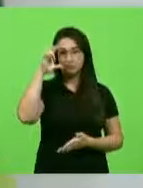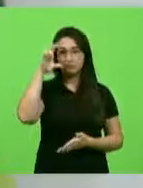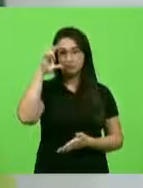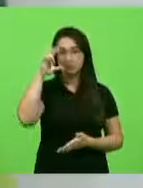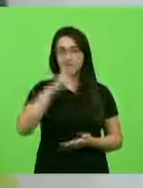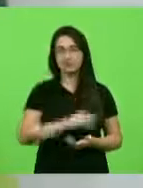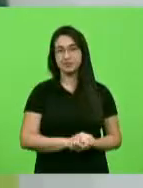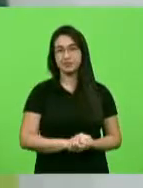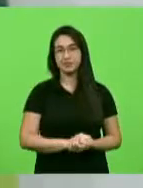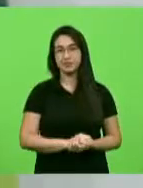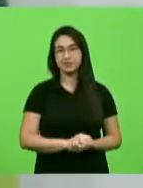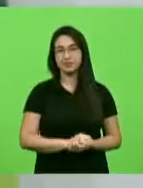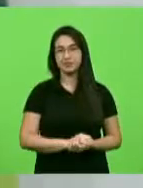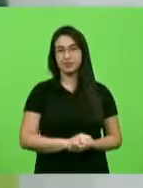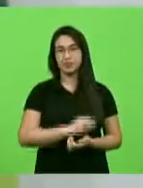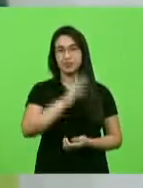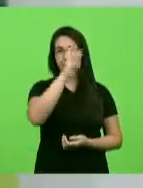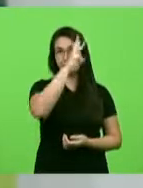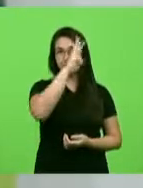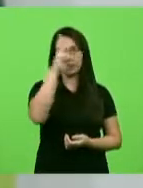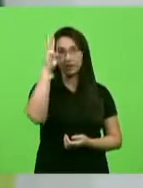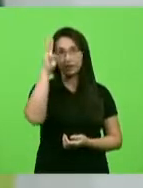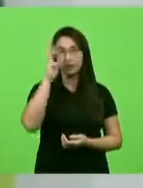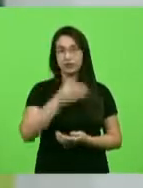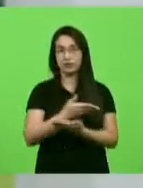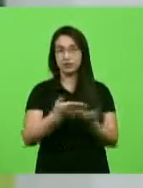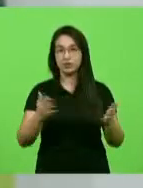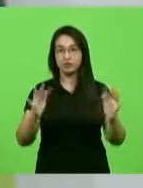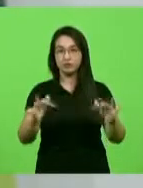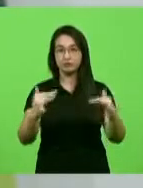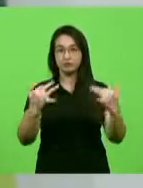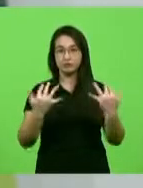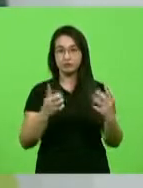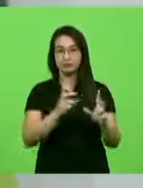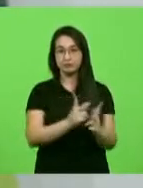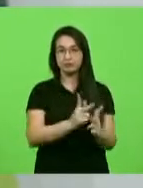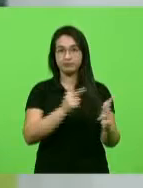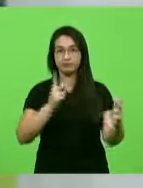deputado Valnei Weber, que se encontra aqui com a gente, aqueles que nos acompanham de forma remota.